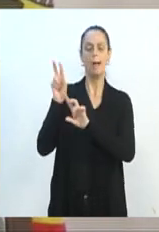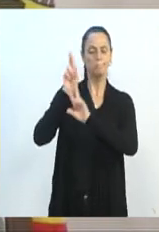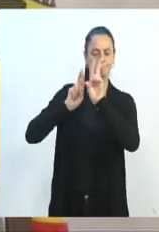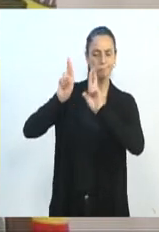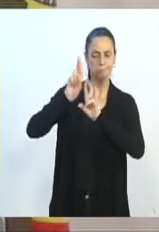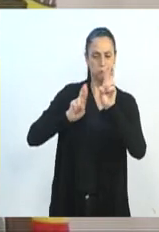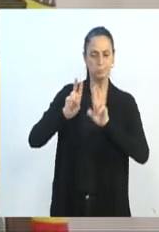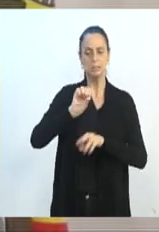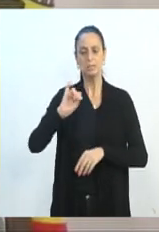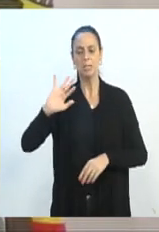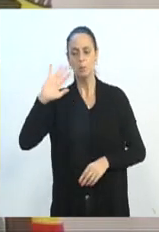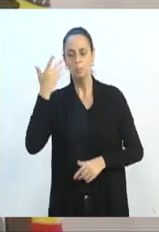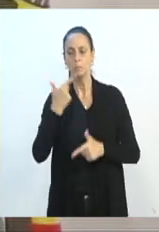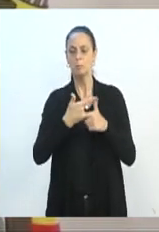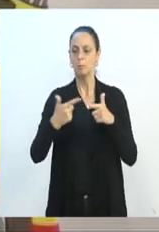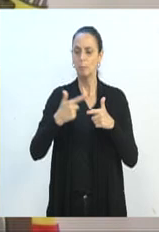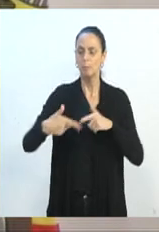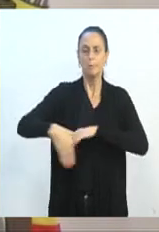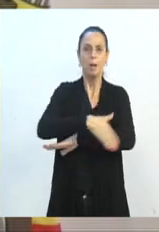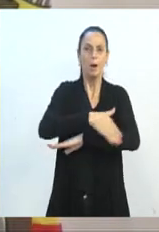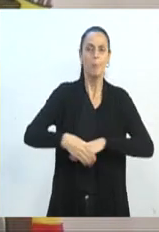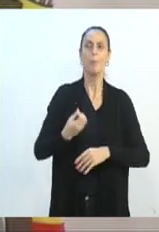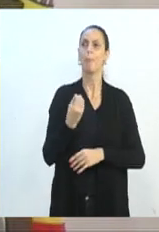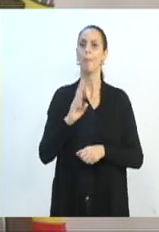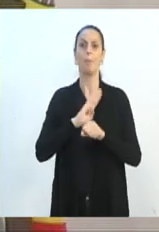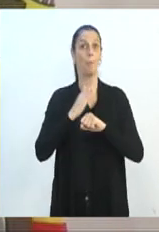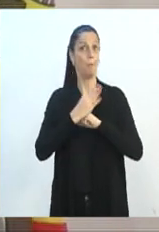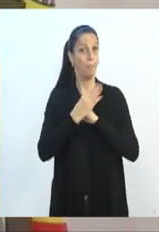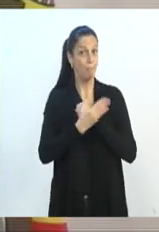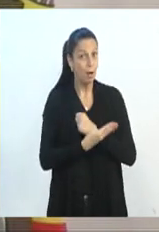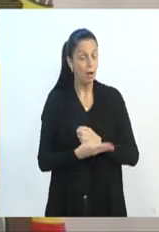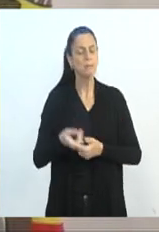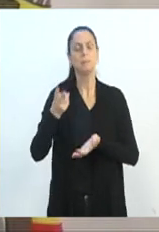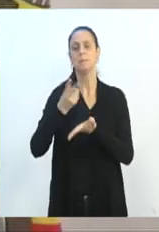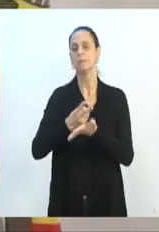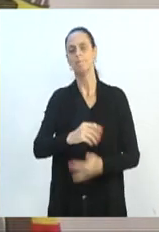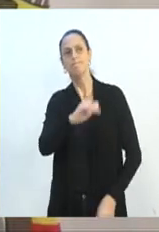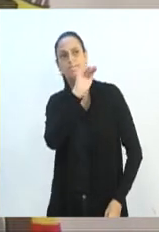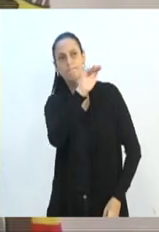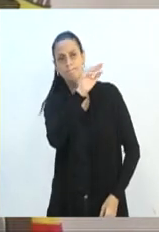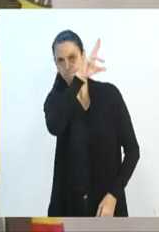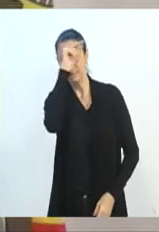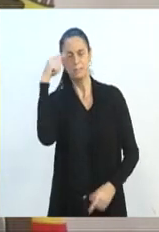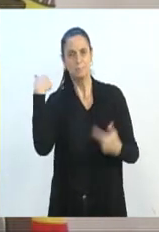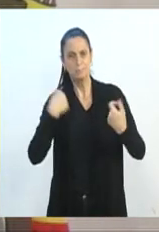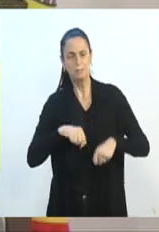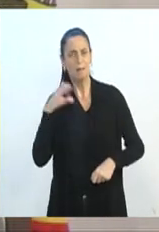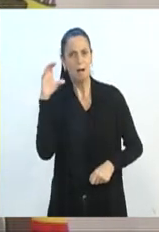vez que acontece algum problema numa rua, num bairro, tem feito o pedido para que seja feita a intervenção o maior possível. Obrigado a todos. Obrigado. Obrigado. Obrigado. Obrigado. Obrigado. Obrigado. Obrigado.